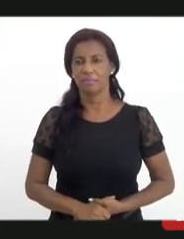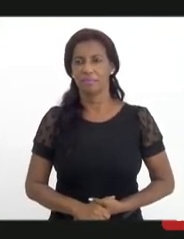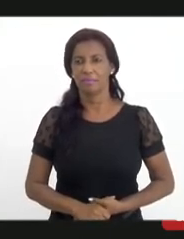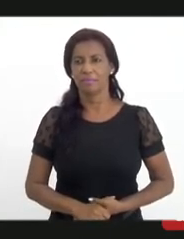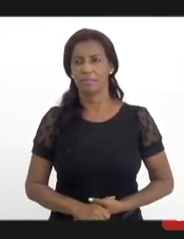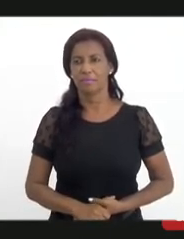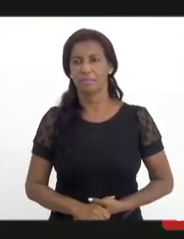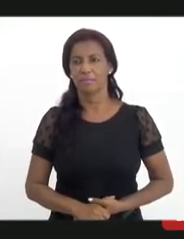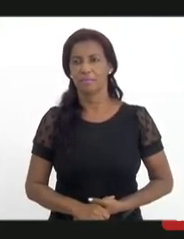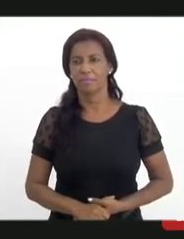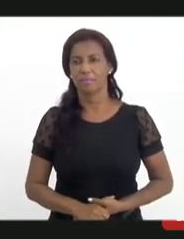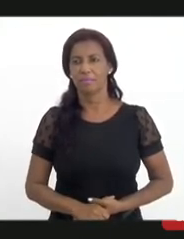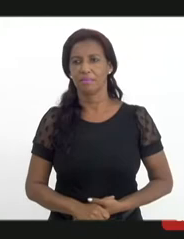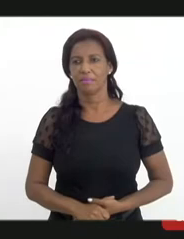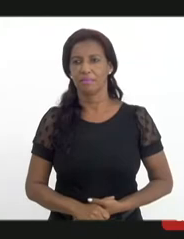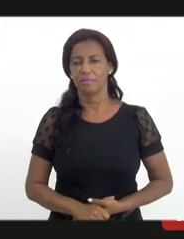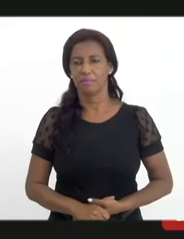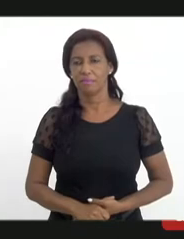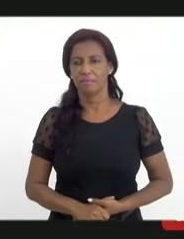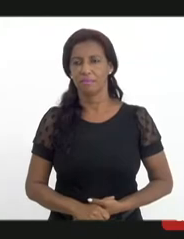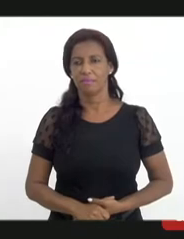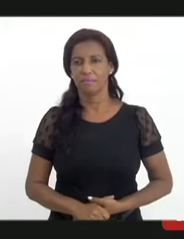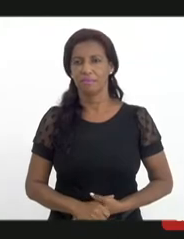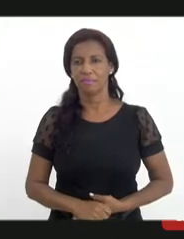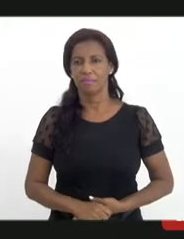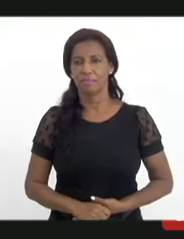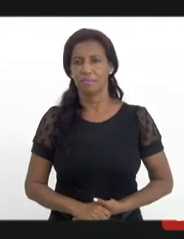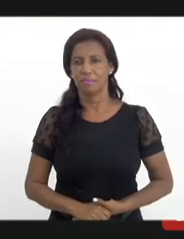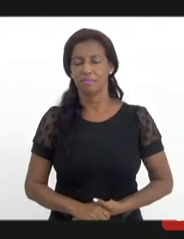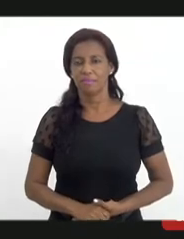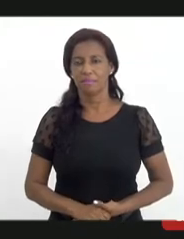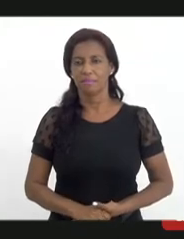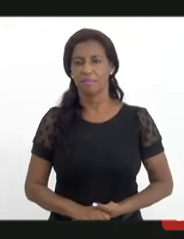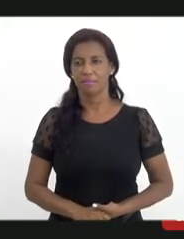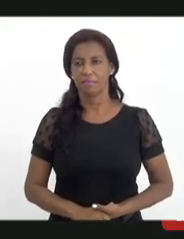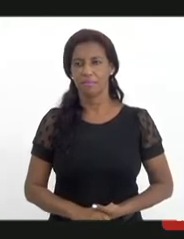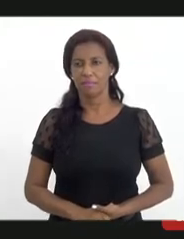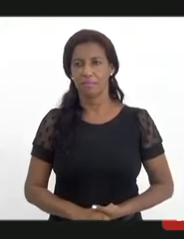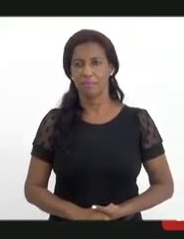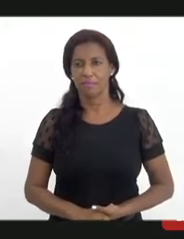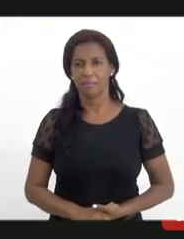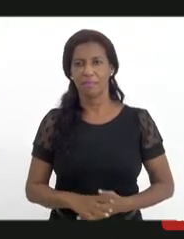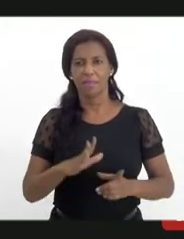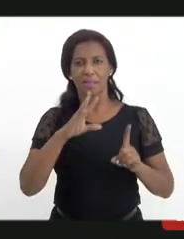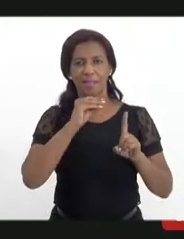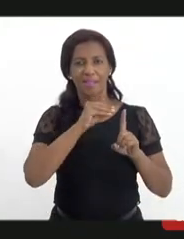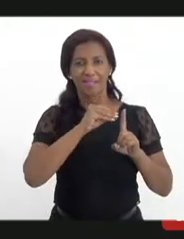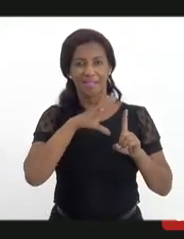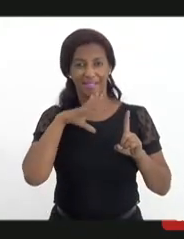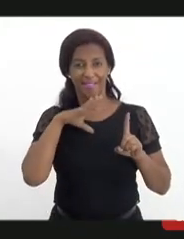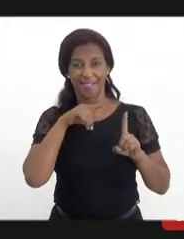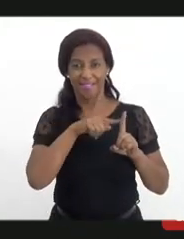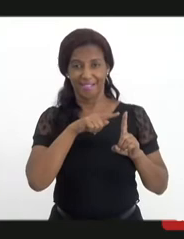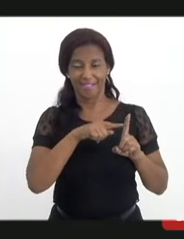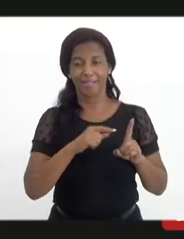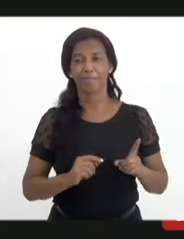Abri o microfone, o microfone está desligado, está no mudo, isso, agora abriu.